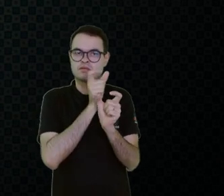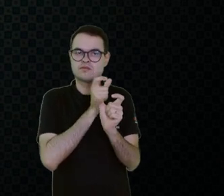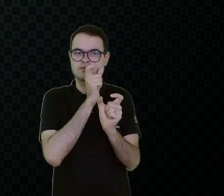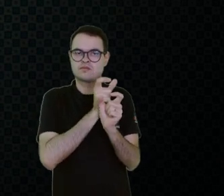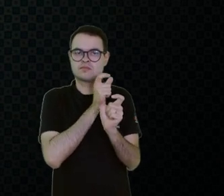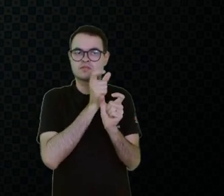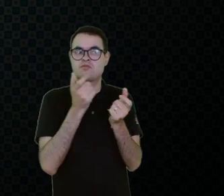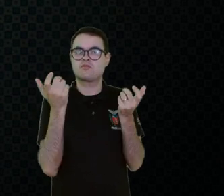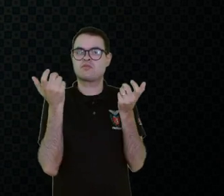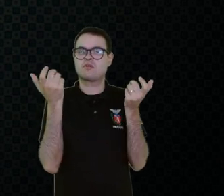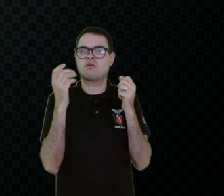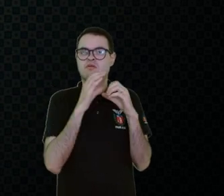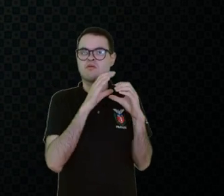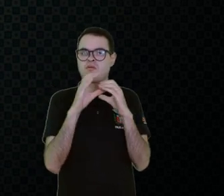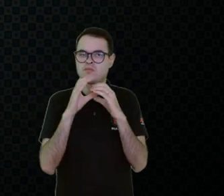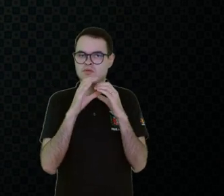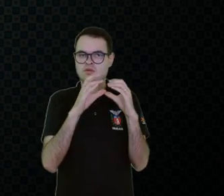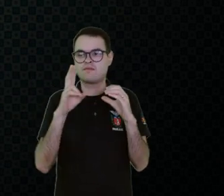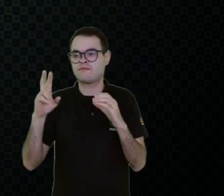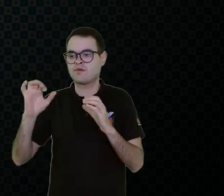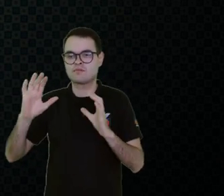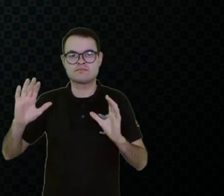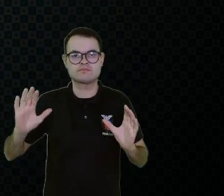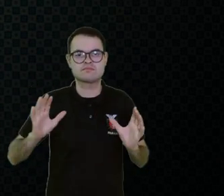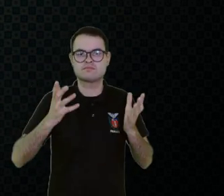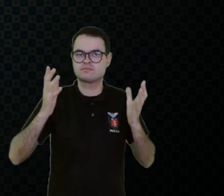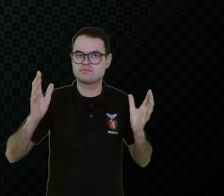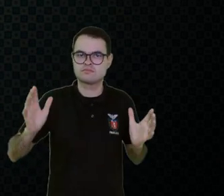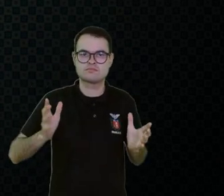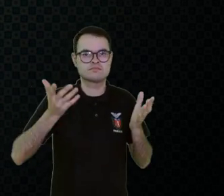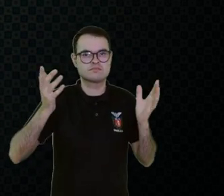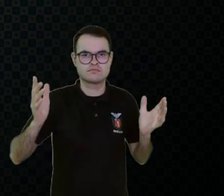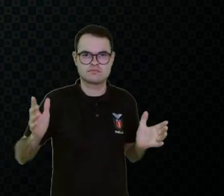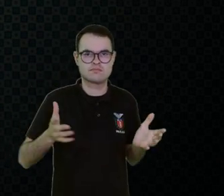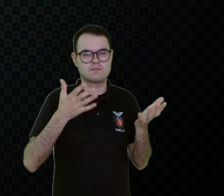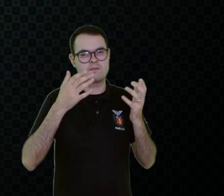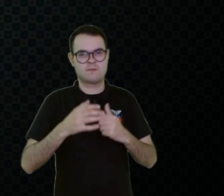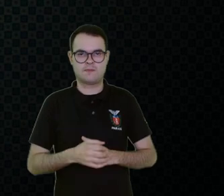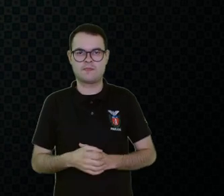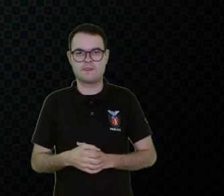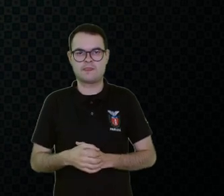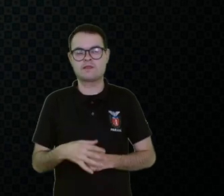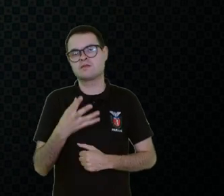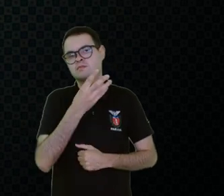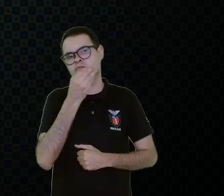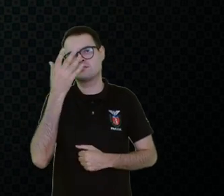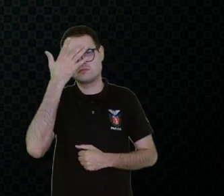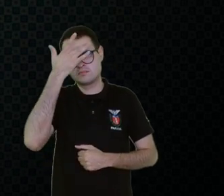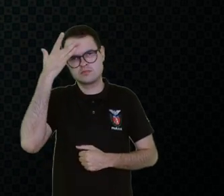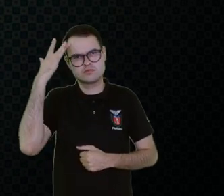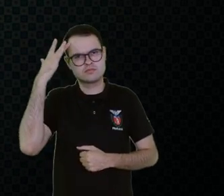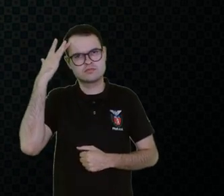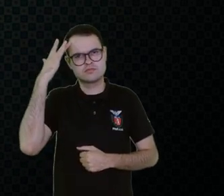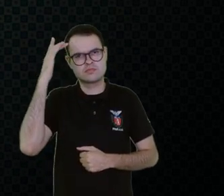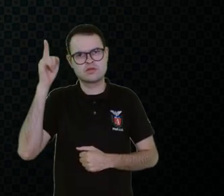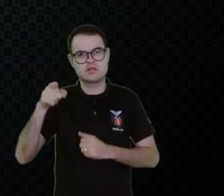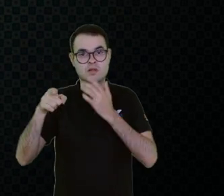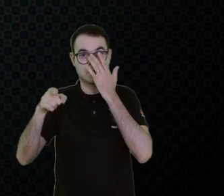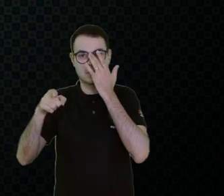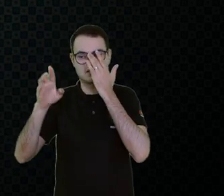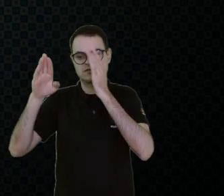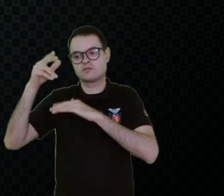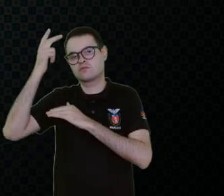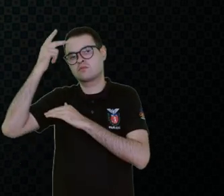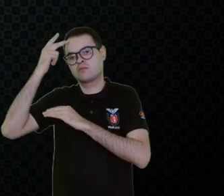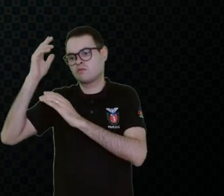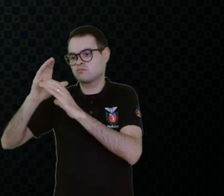o querer se comunicar, ele vai estimular, tá? Você, muitas pessoas que usam, passam de ser um comunicador passivo,